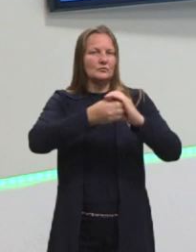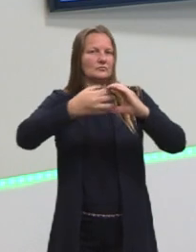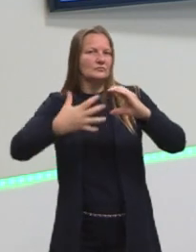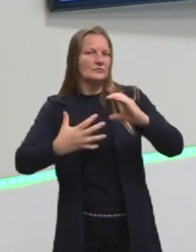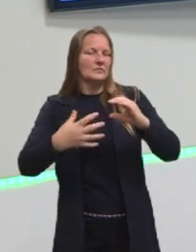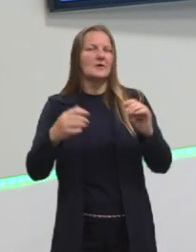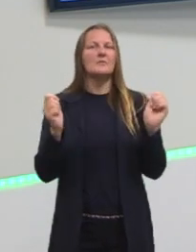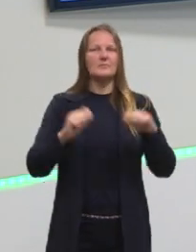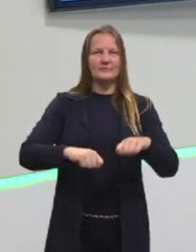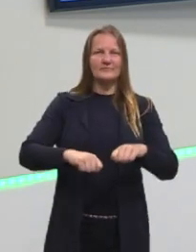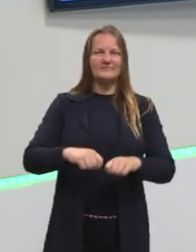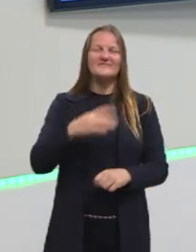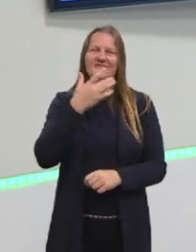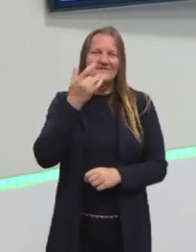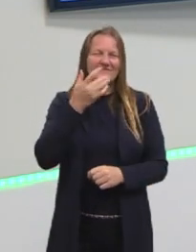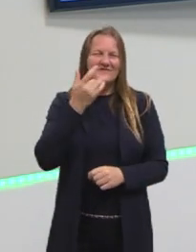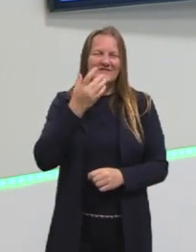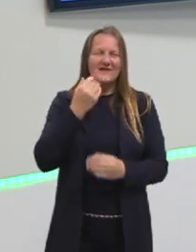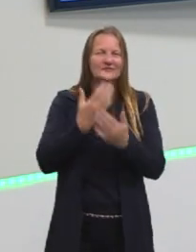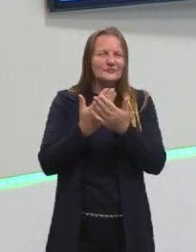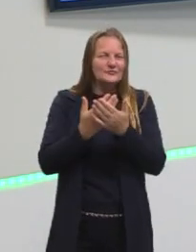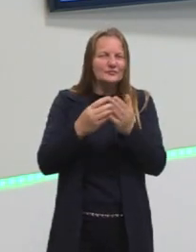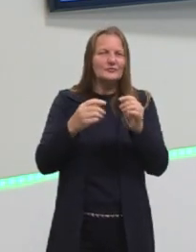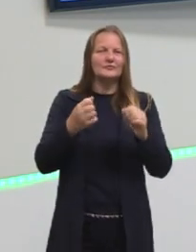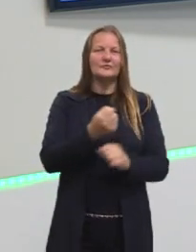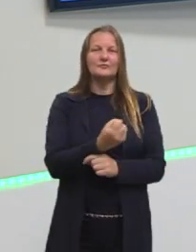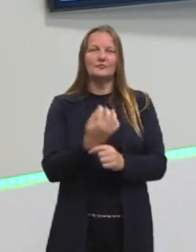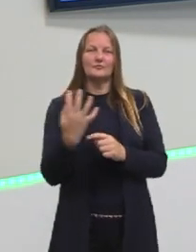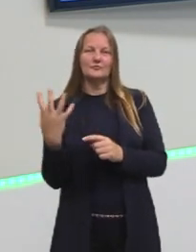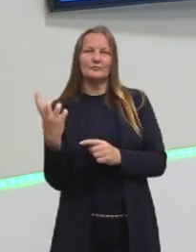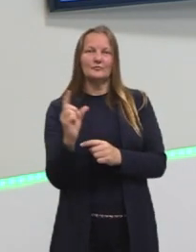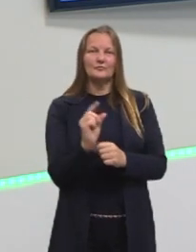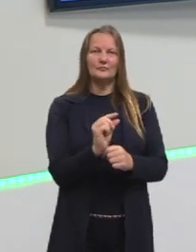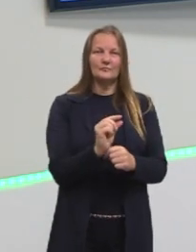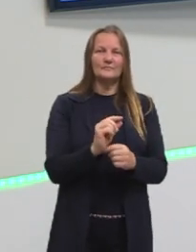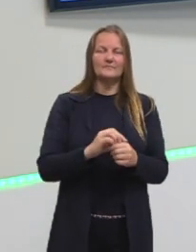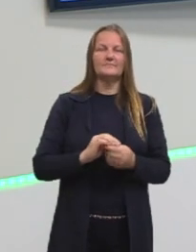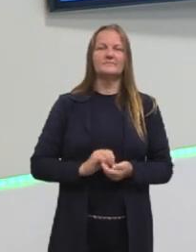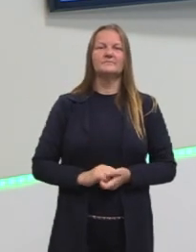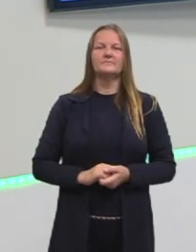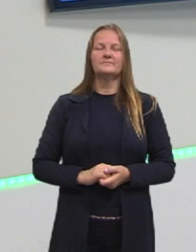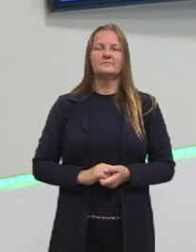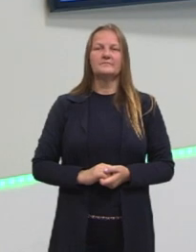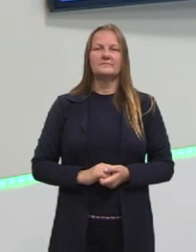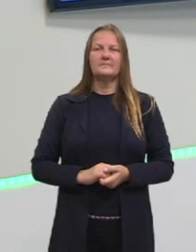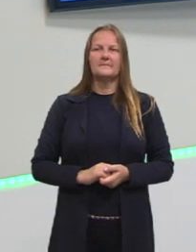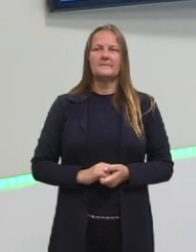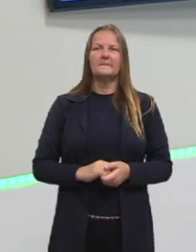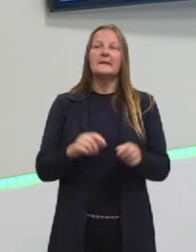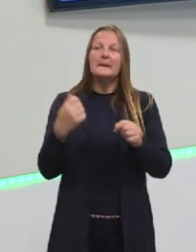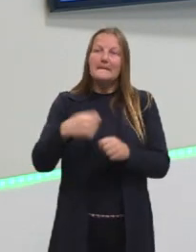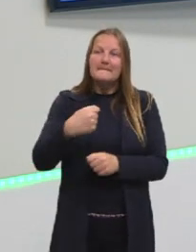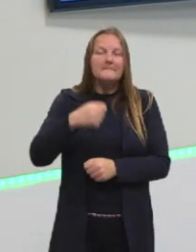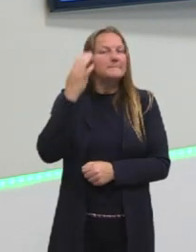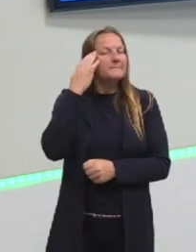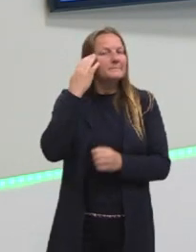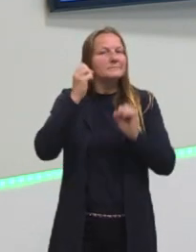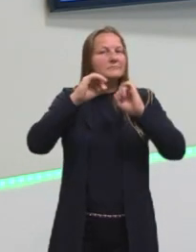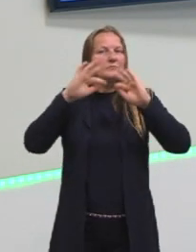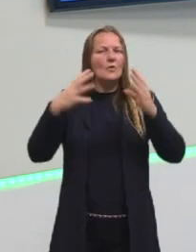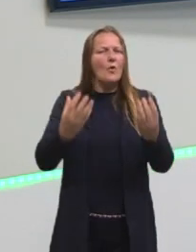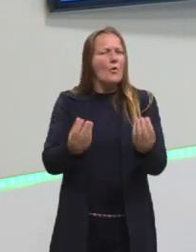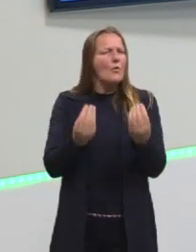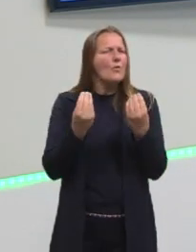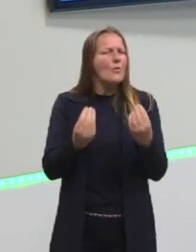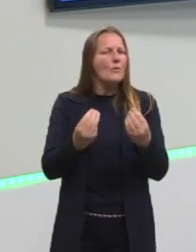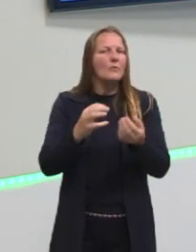que é muito comum no estudo da análise combinatória. E aí nós precisamos entender, né? Como que nós